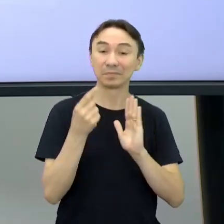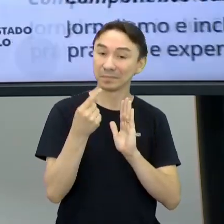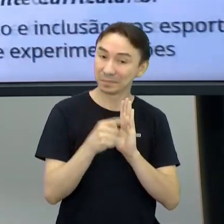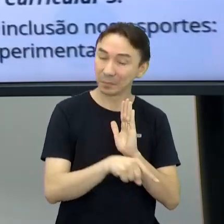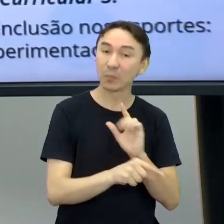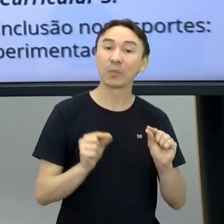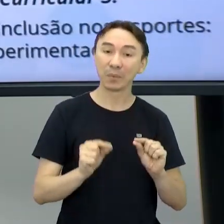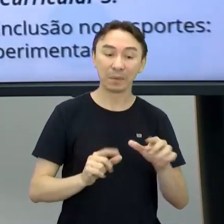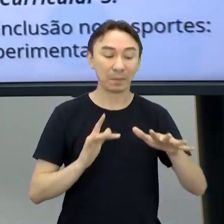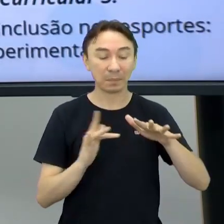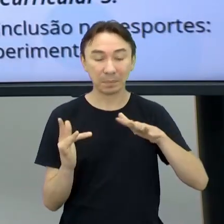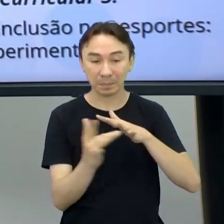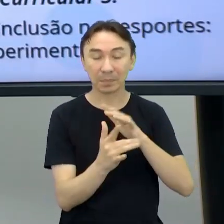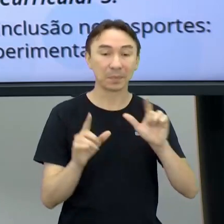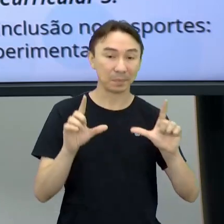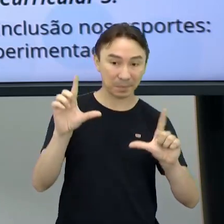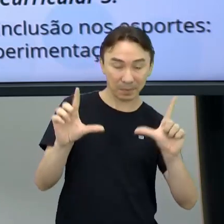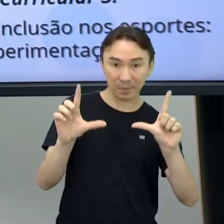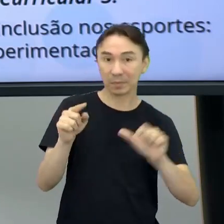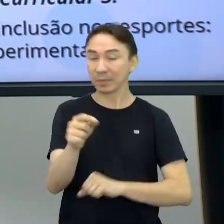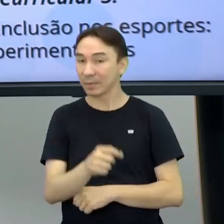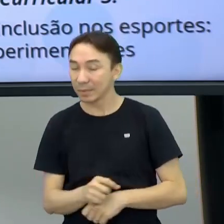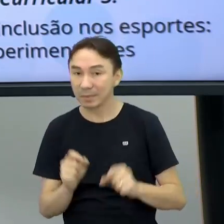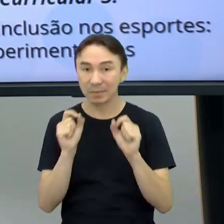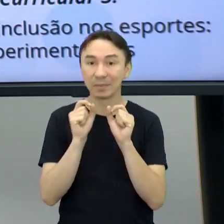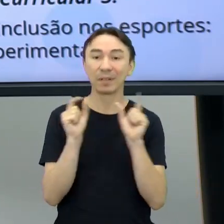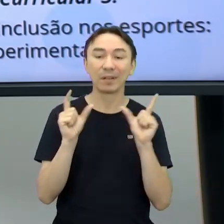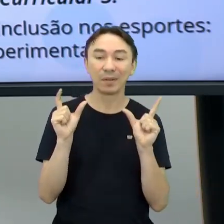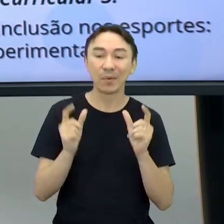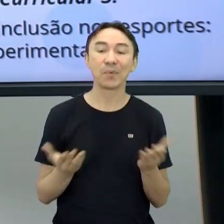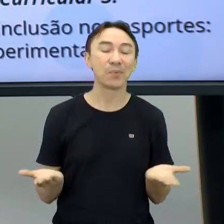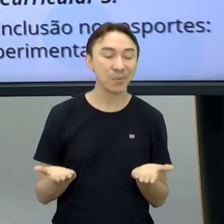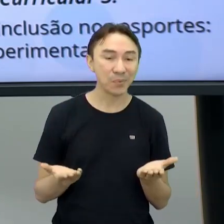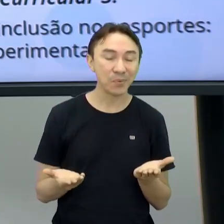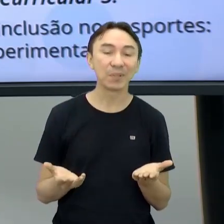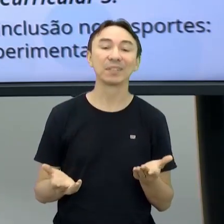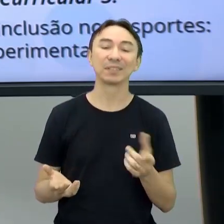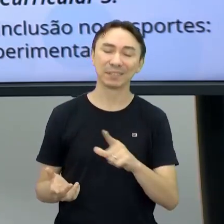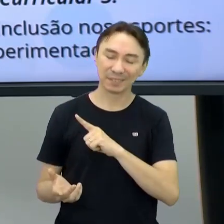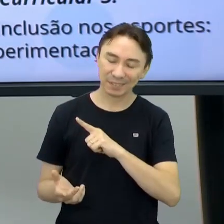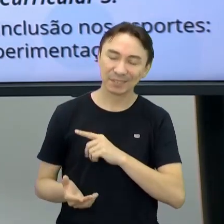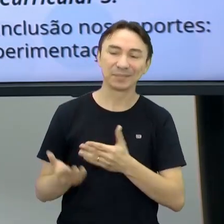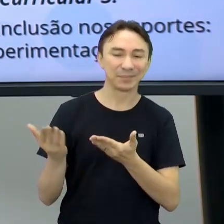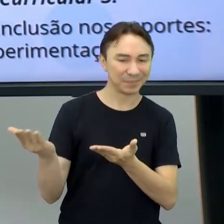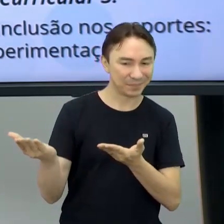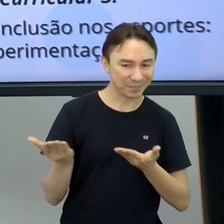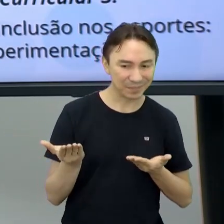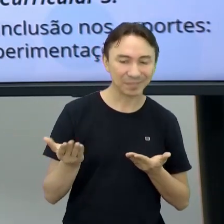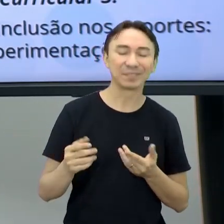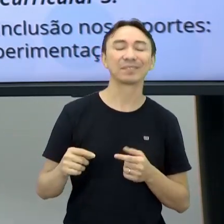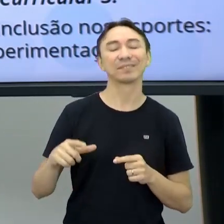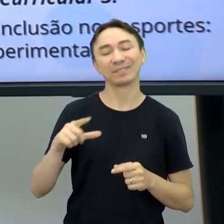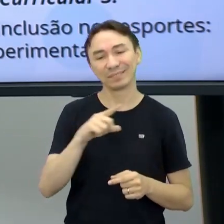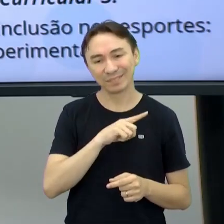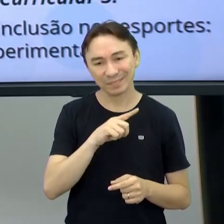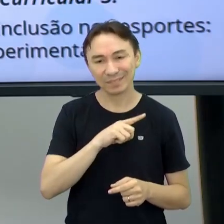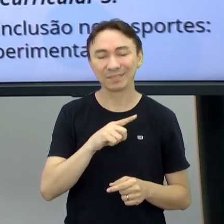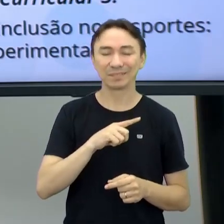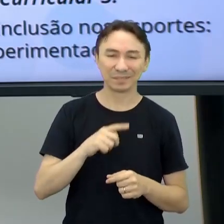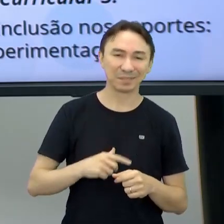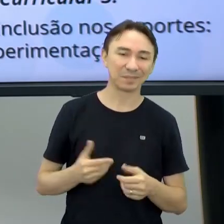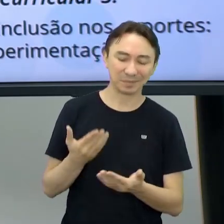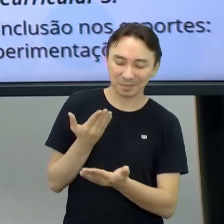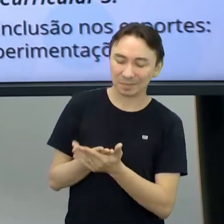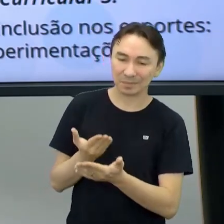hoje estou com um convidado do qual a gente vem falando também Nós falamos nas